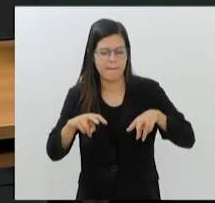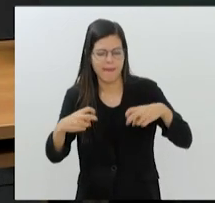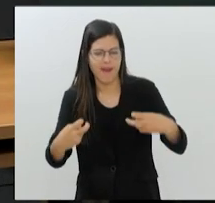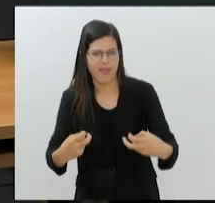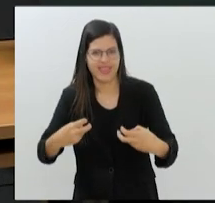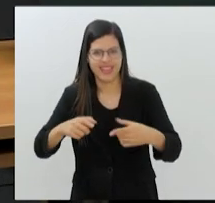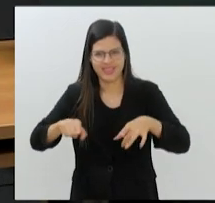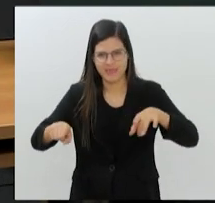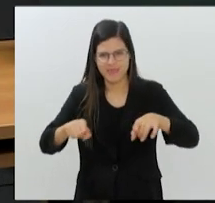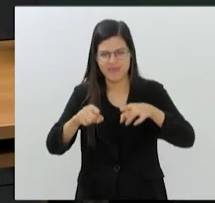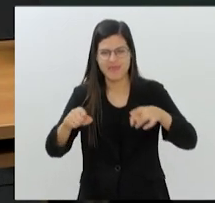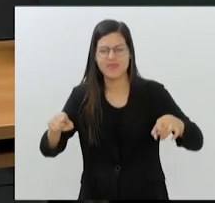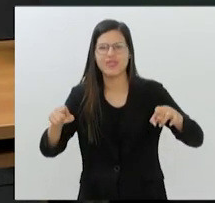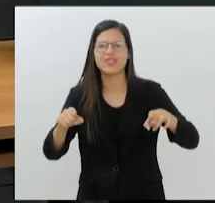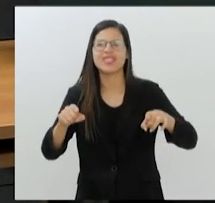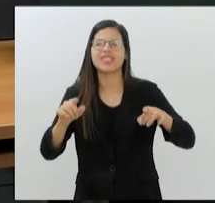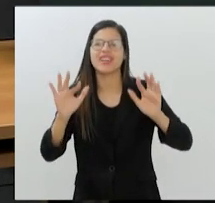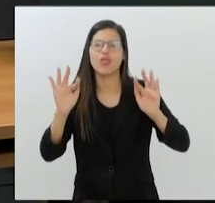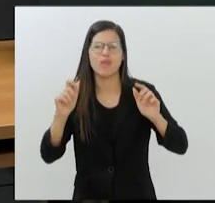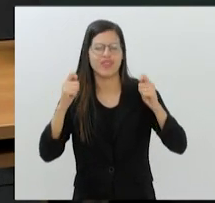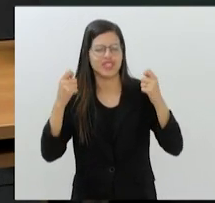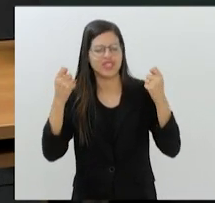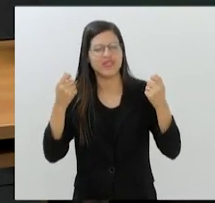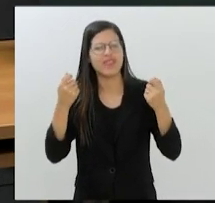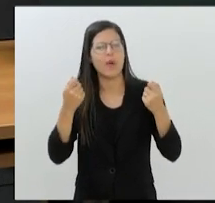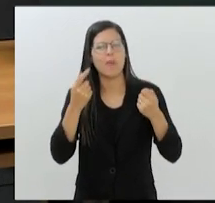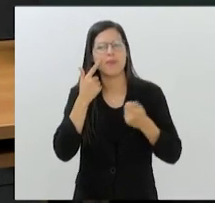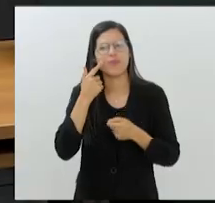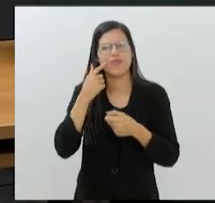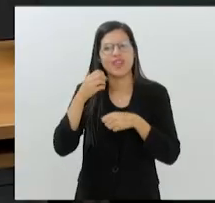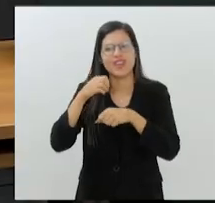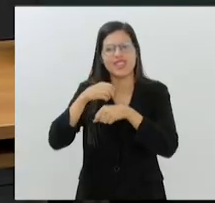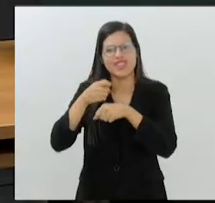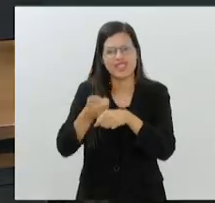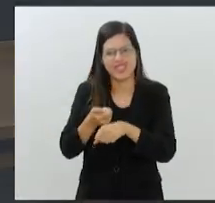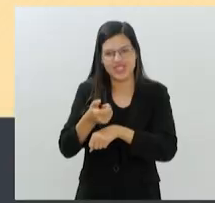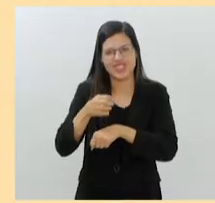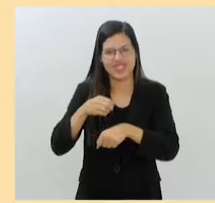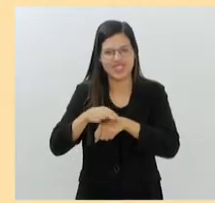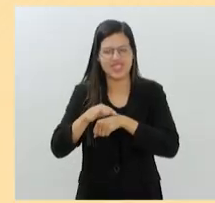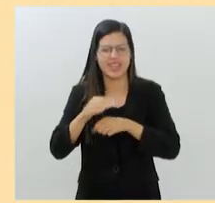Gamboa de Portos Abertos. Veja agora as nossas dicas da Agenda Cultural.